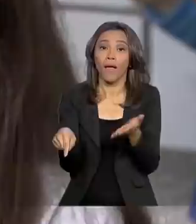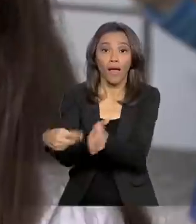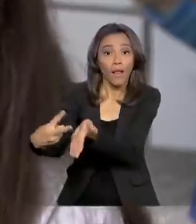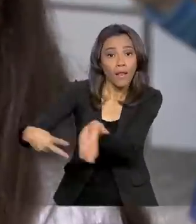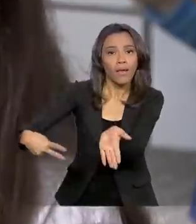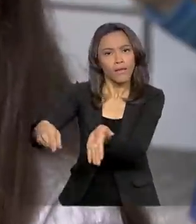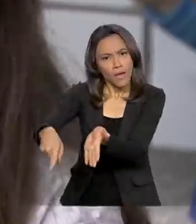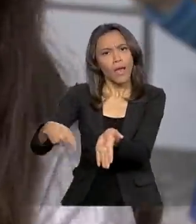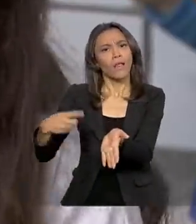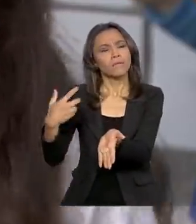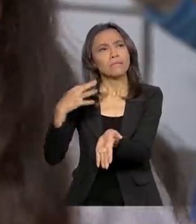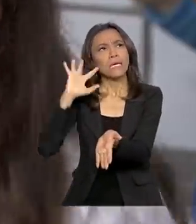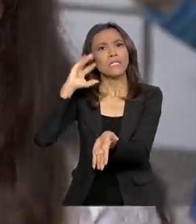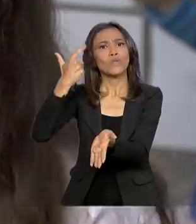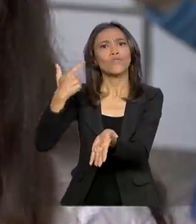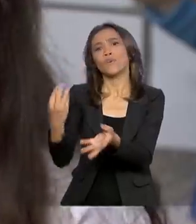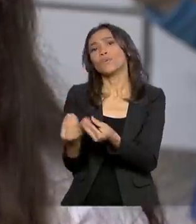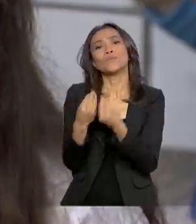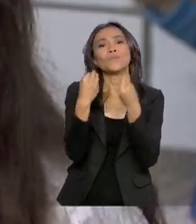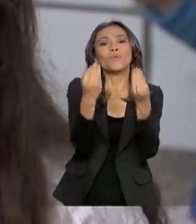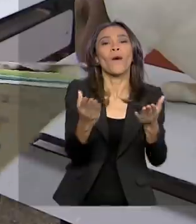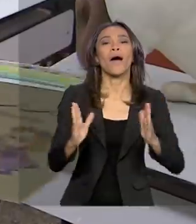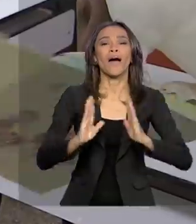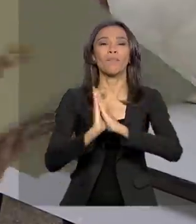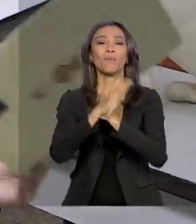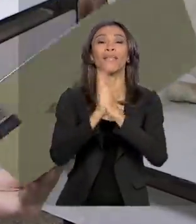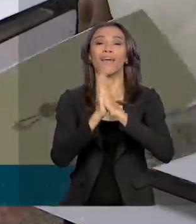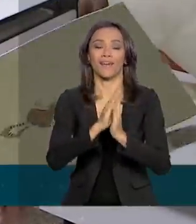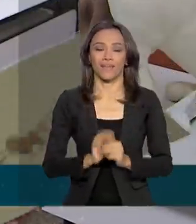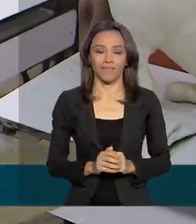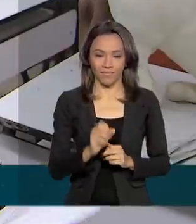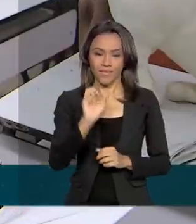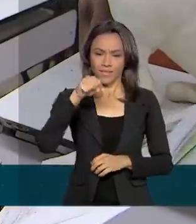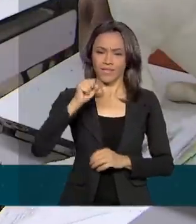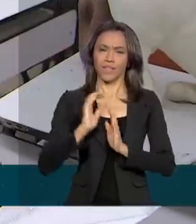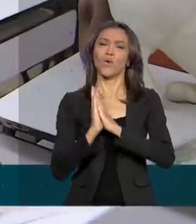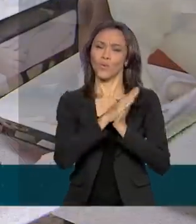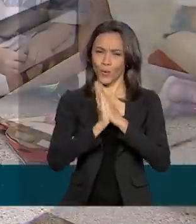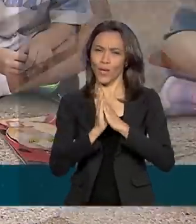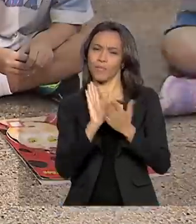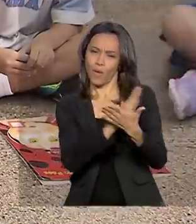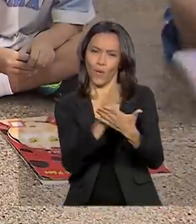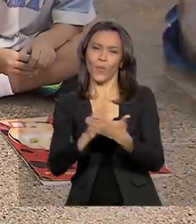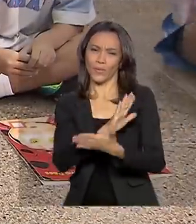das muitas bonecas que tem. Doei para umas crianças.